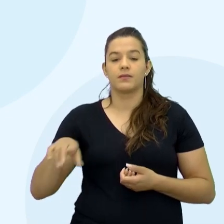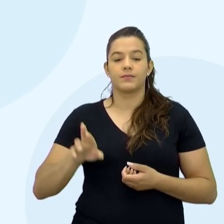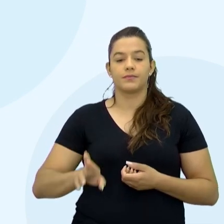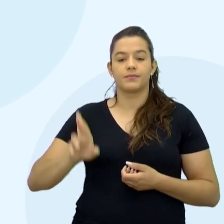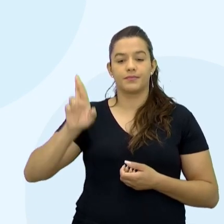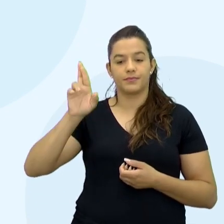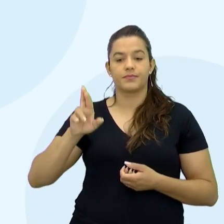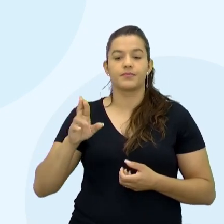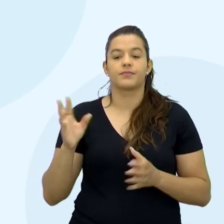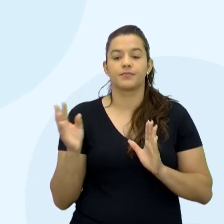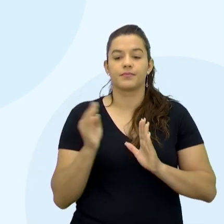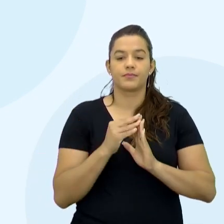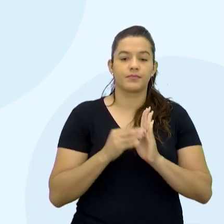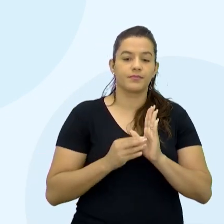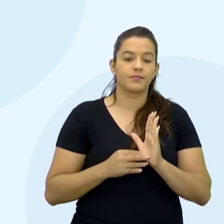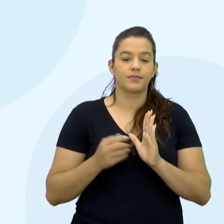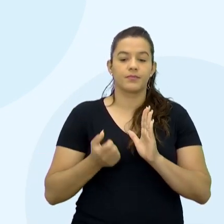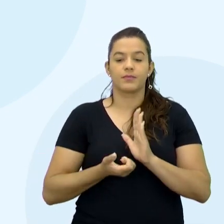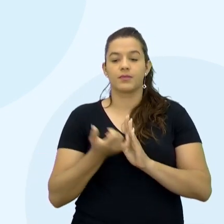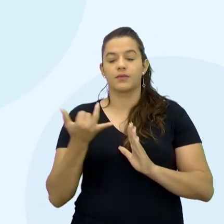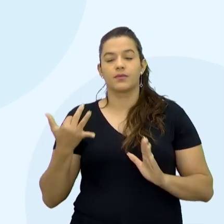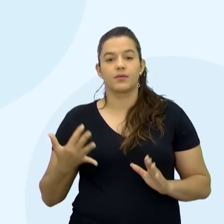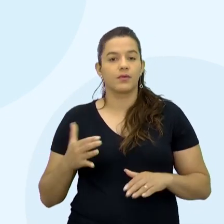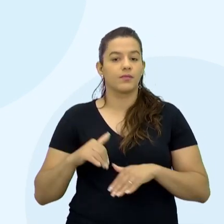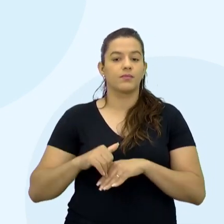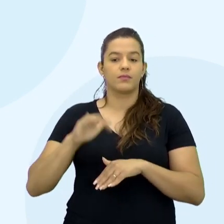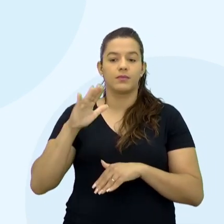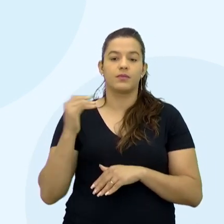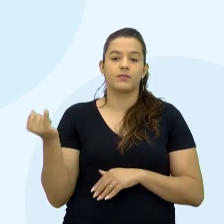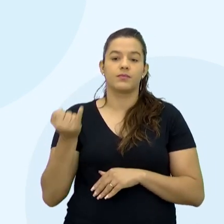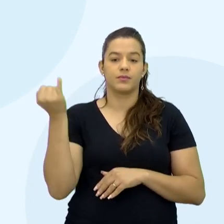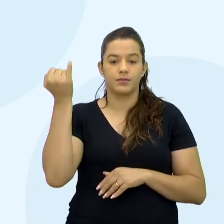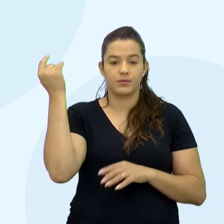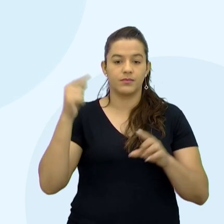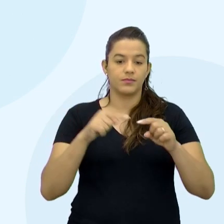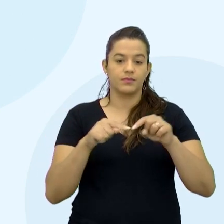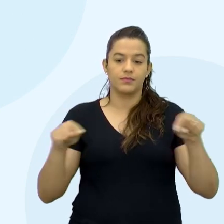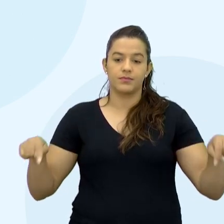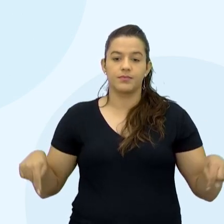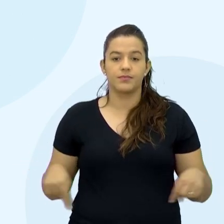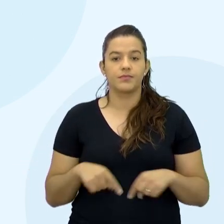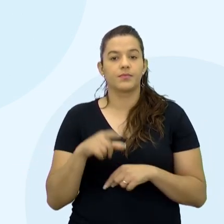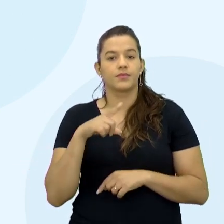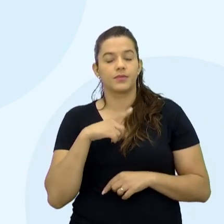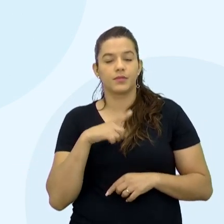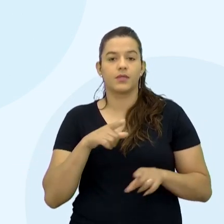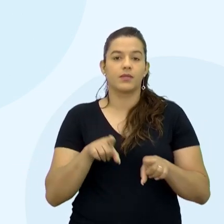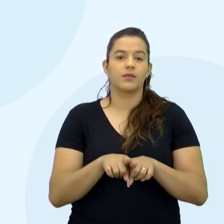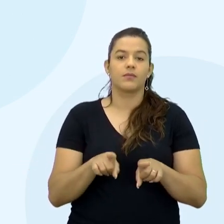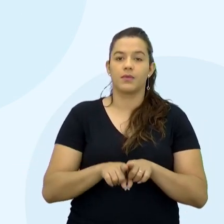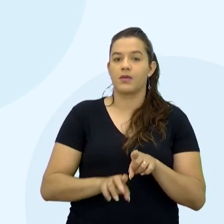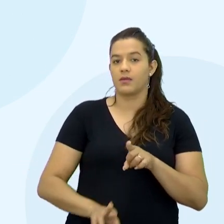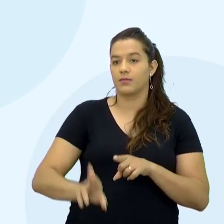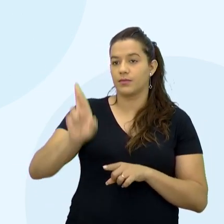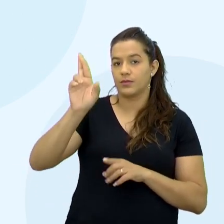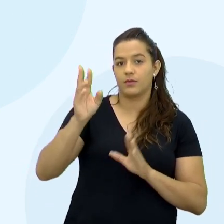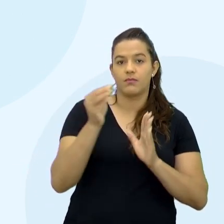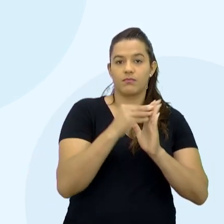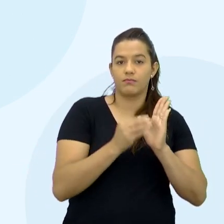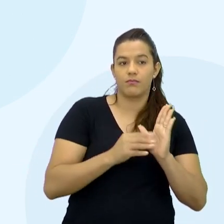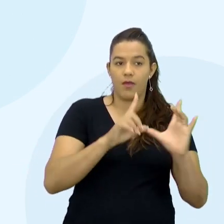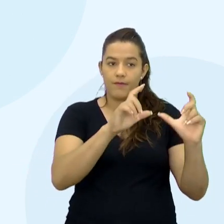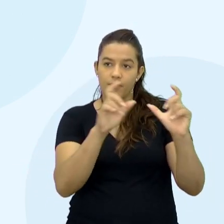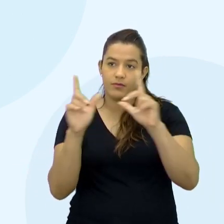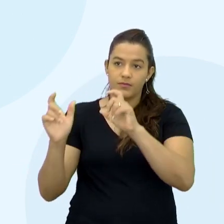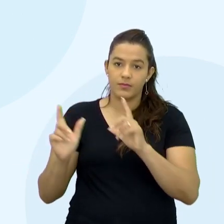pelos registros Quais foram os momentos de maior relevância durante os jogos Porque tinha também as pessoas responsáveis por registrar aqueles